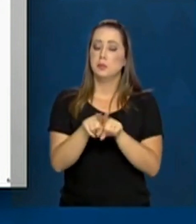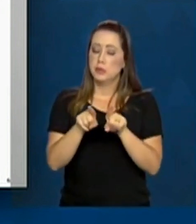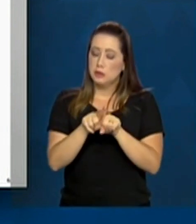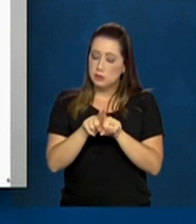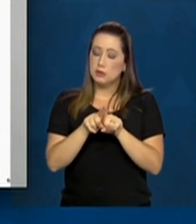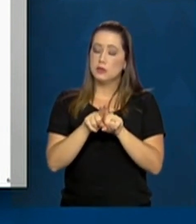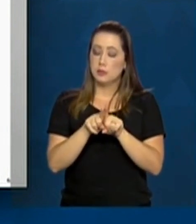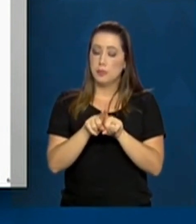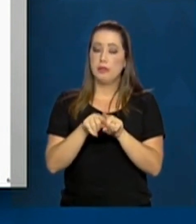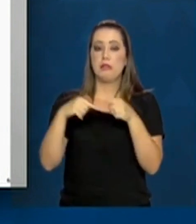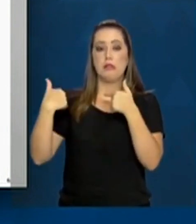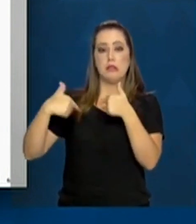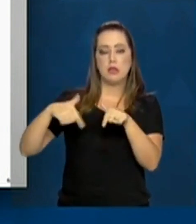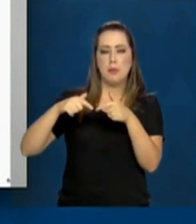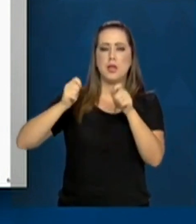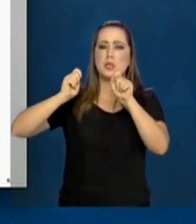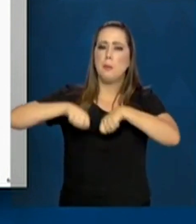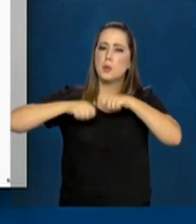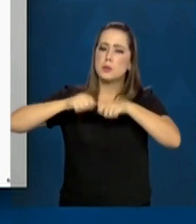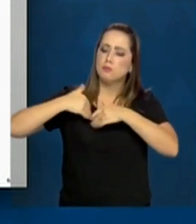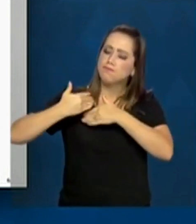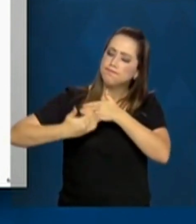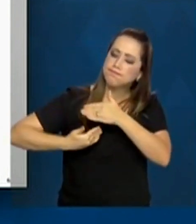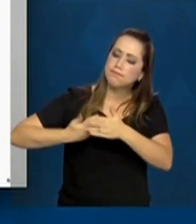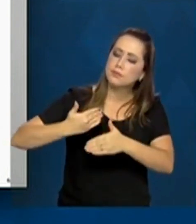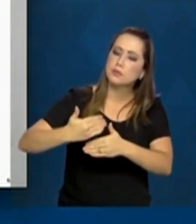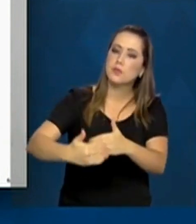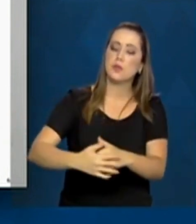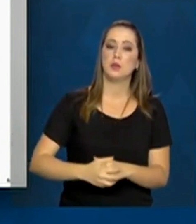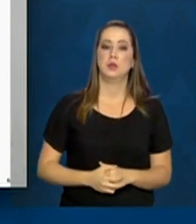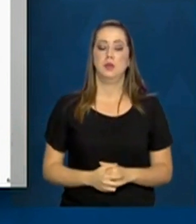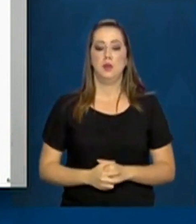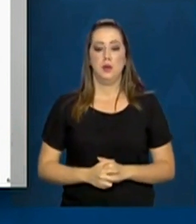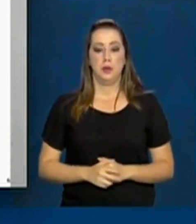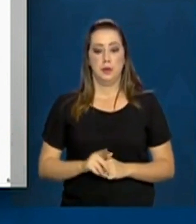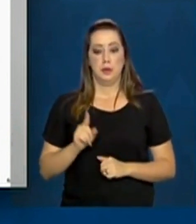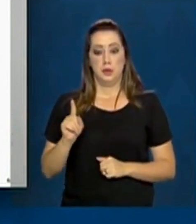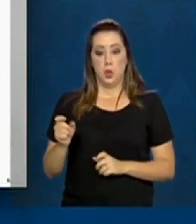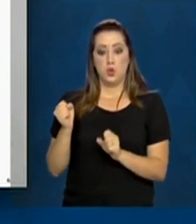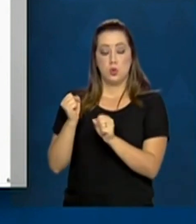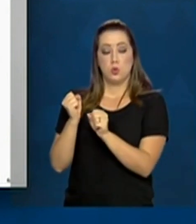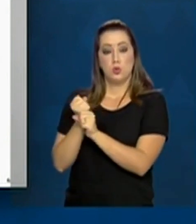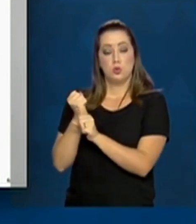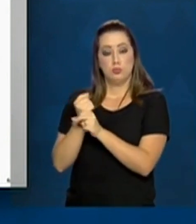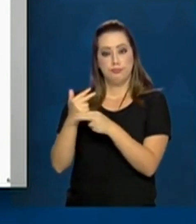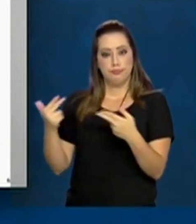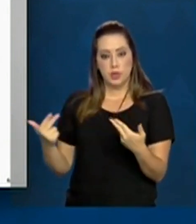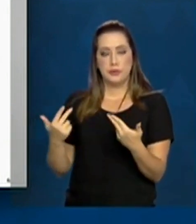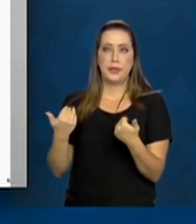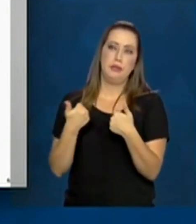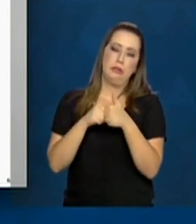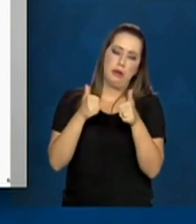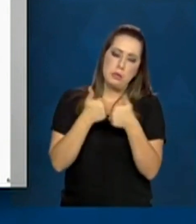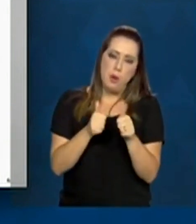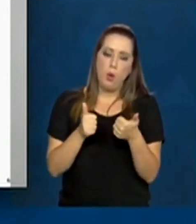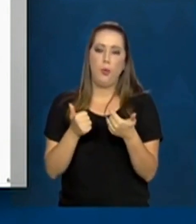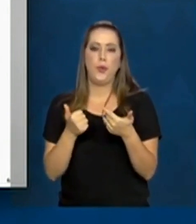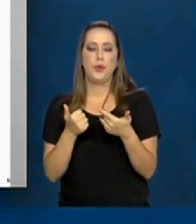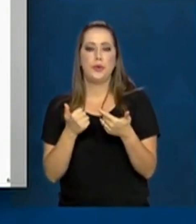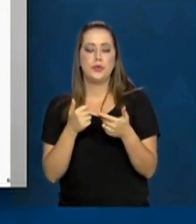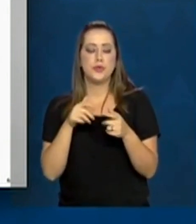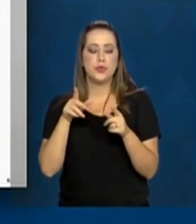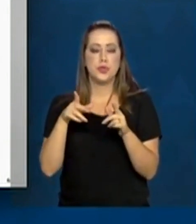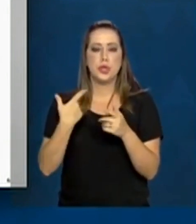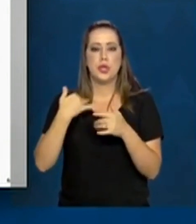viabilizadoras. Na questão de infraestrutura, podem observar transporte e logística, energia e